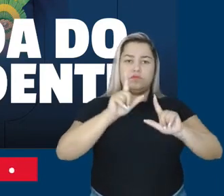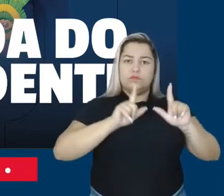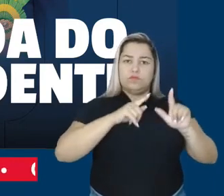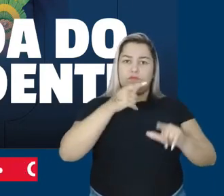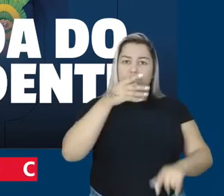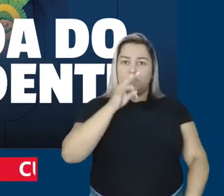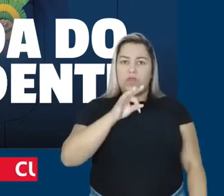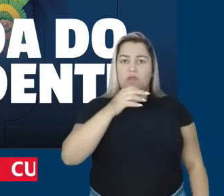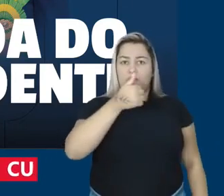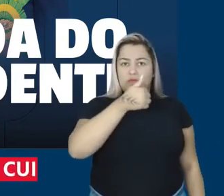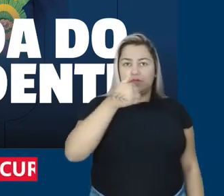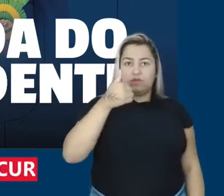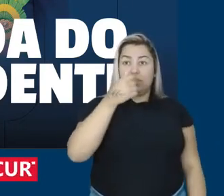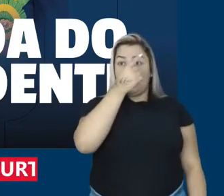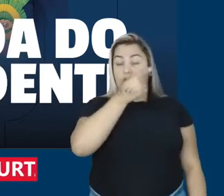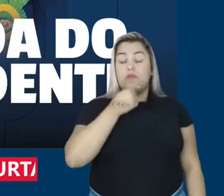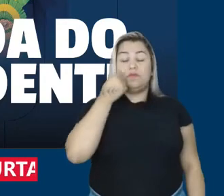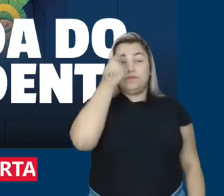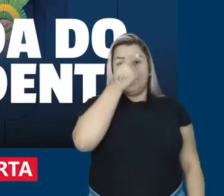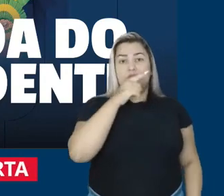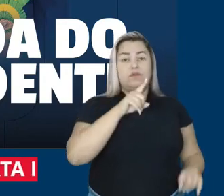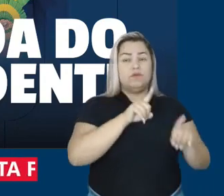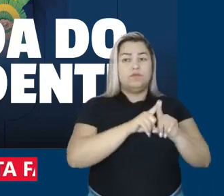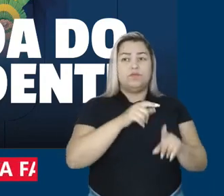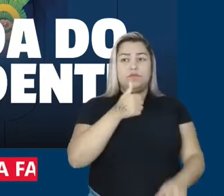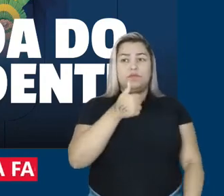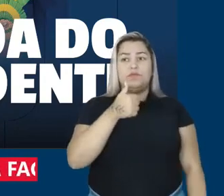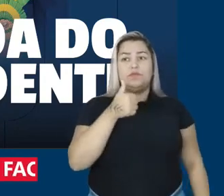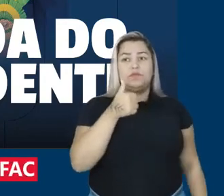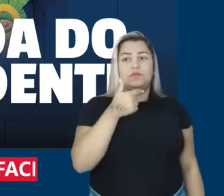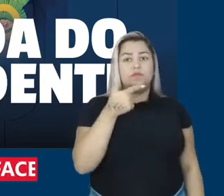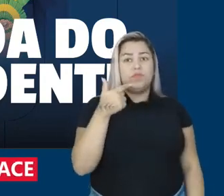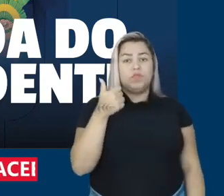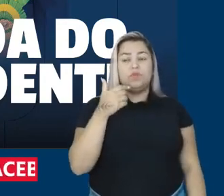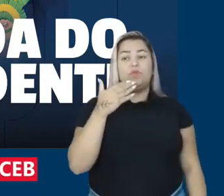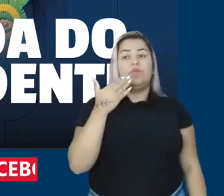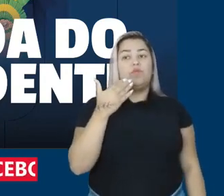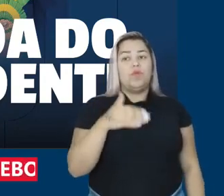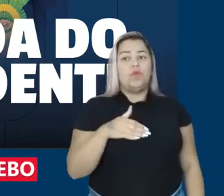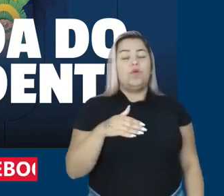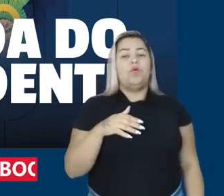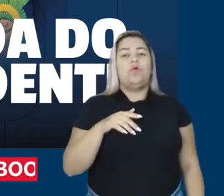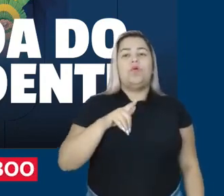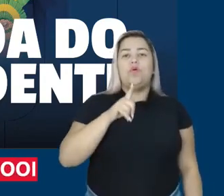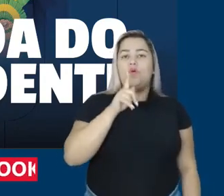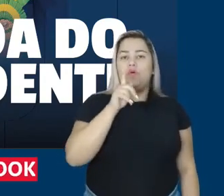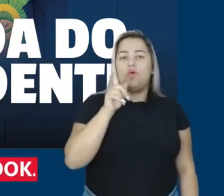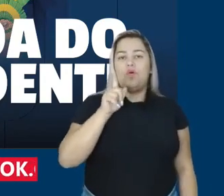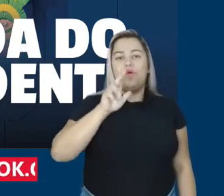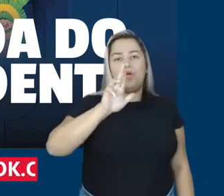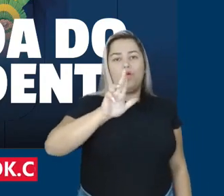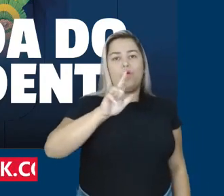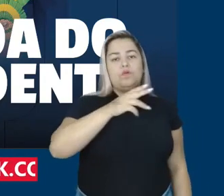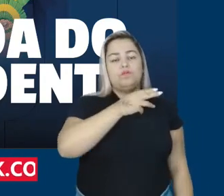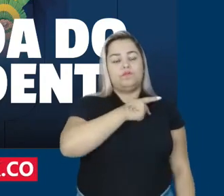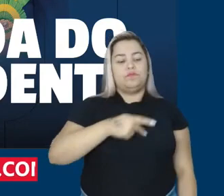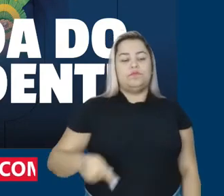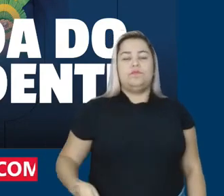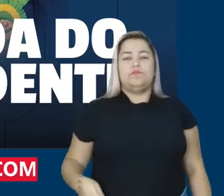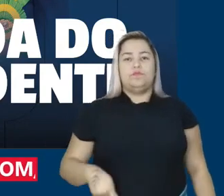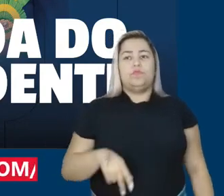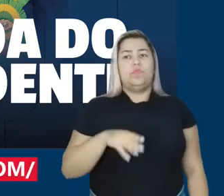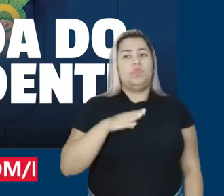Rede Povo às onze da manhã. Meio dia e meia, o presidente Lula almoça com o alto comandante do